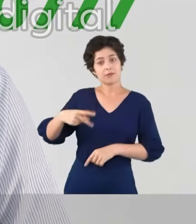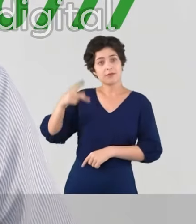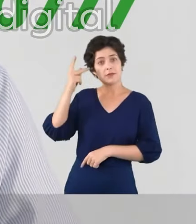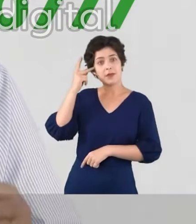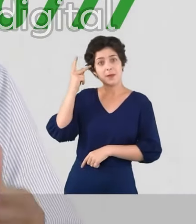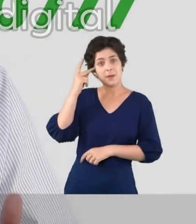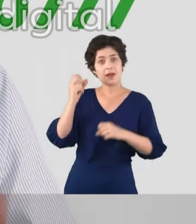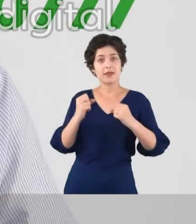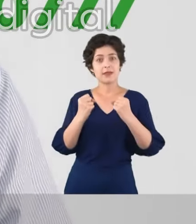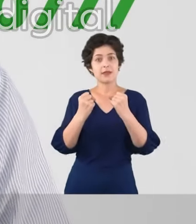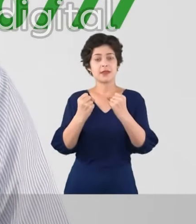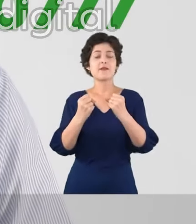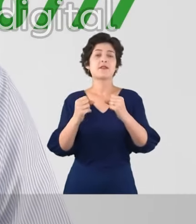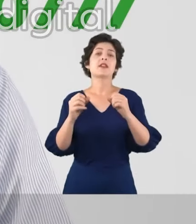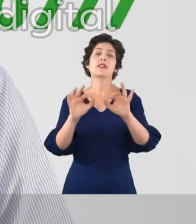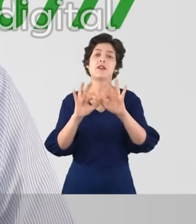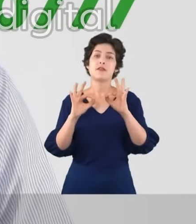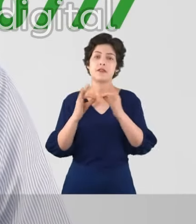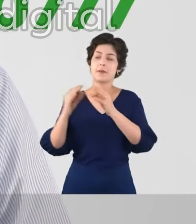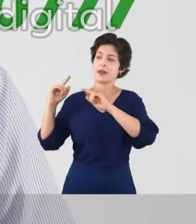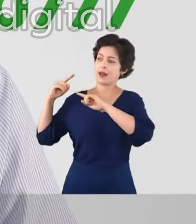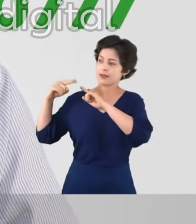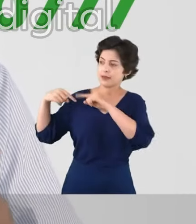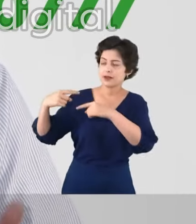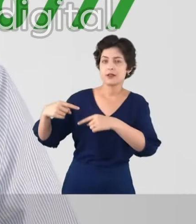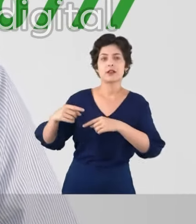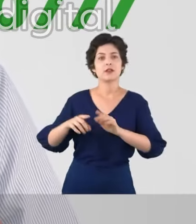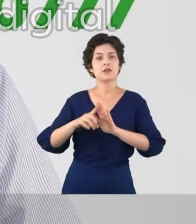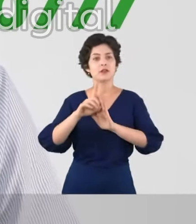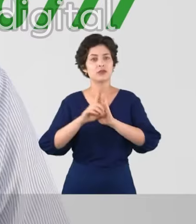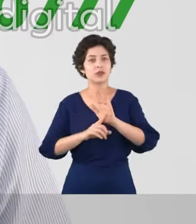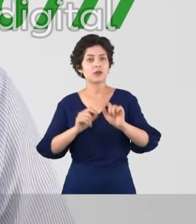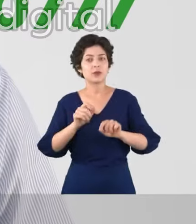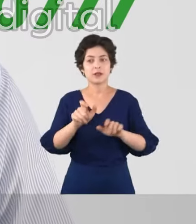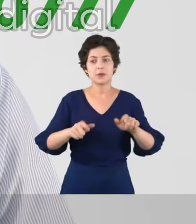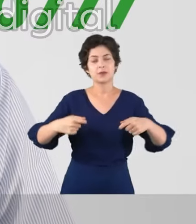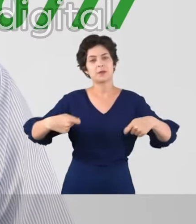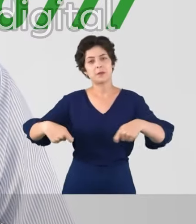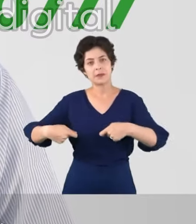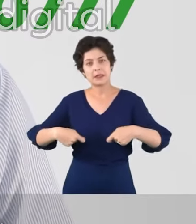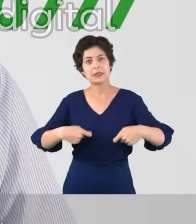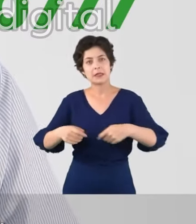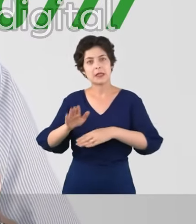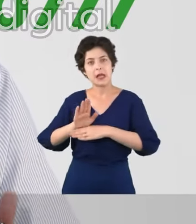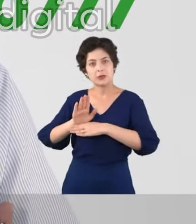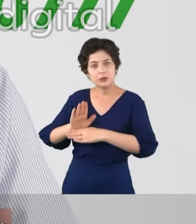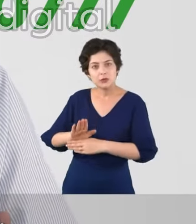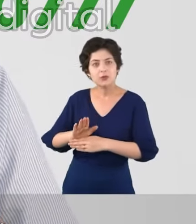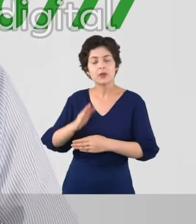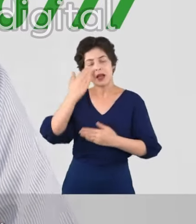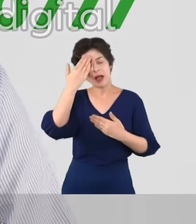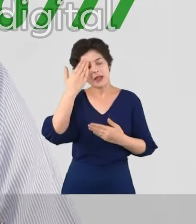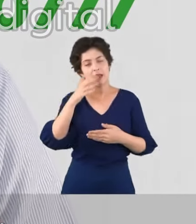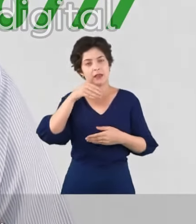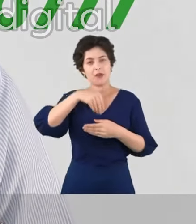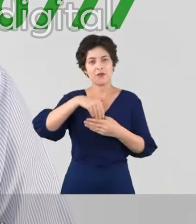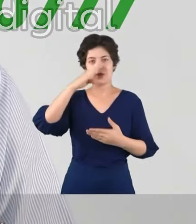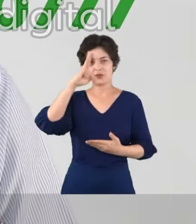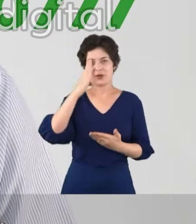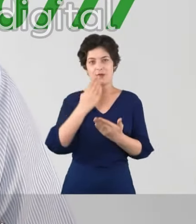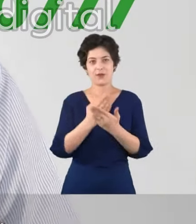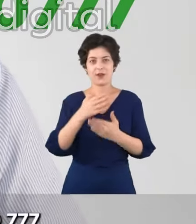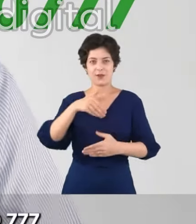município, defesa da família tradicional e dos direitos dos necessitados. Agradeço pelo seu voto de